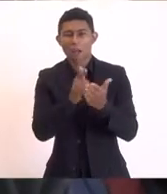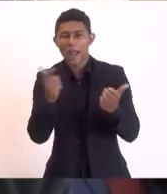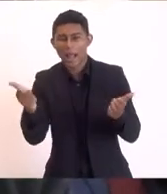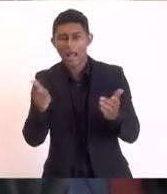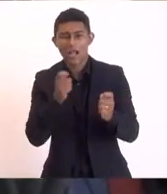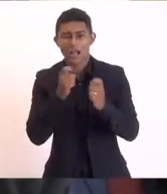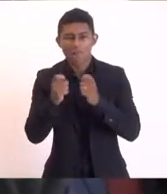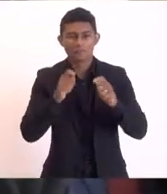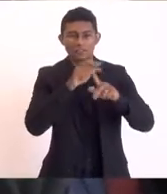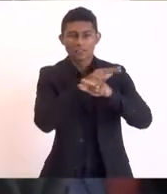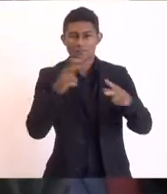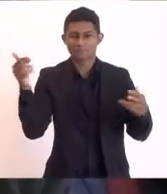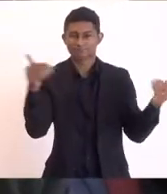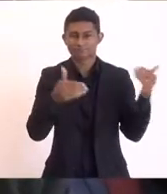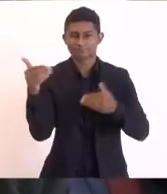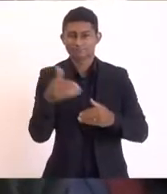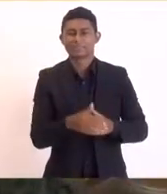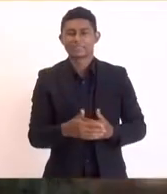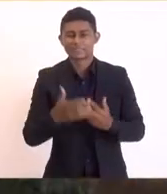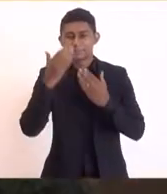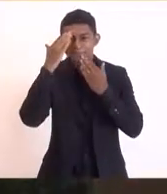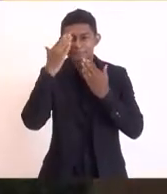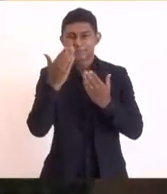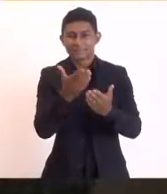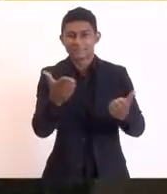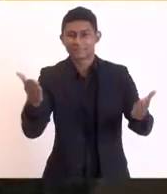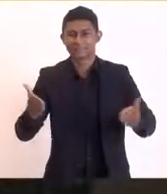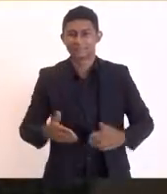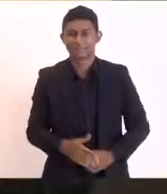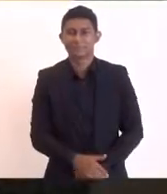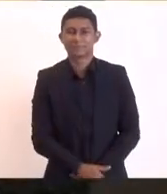participante deste encontro muito obrigado a todos